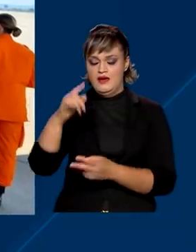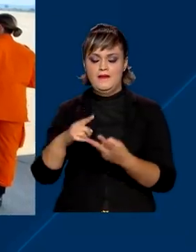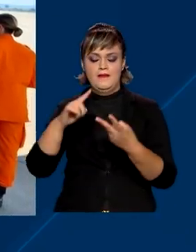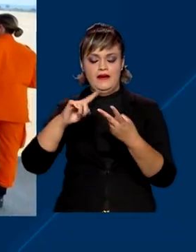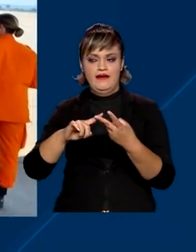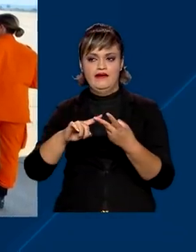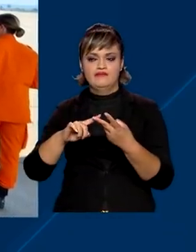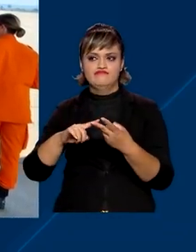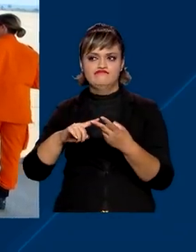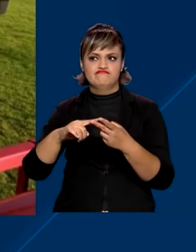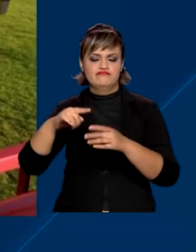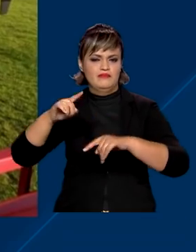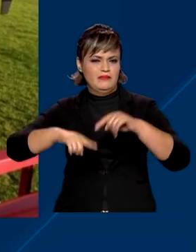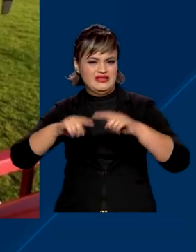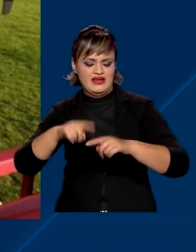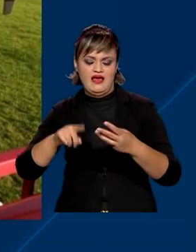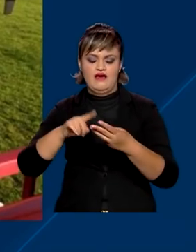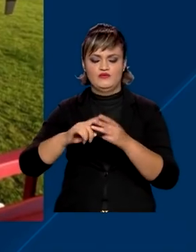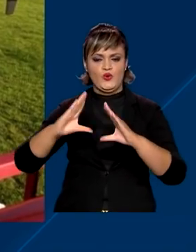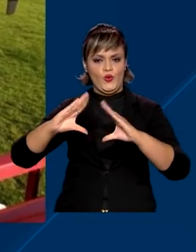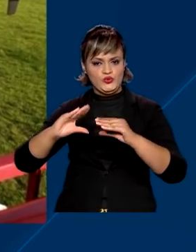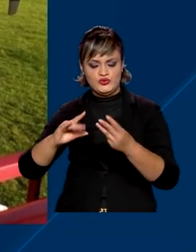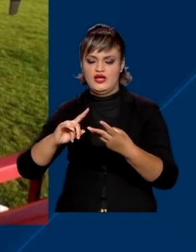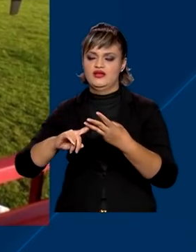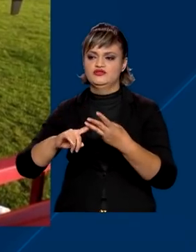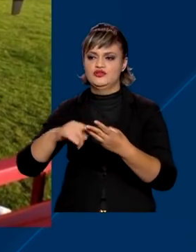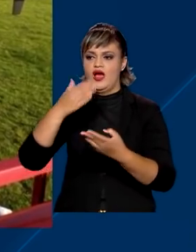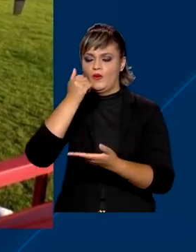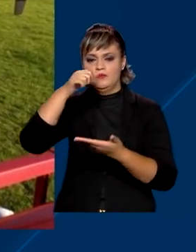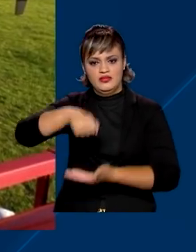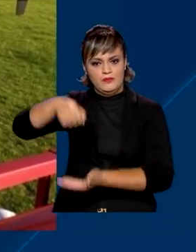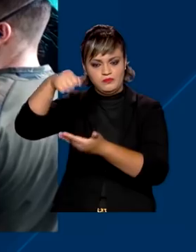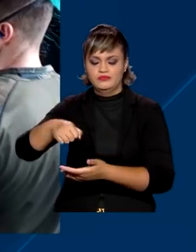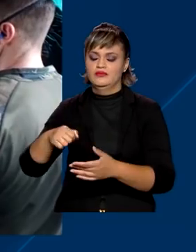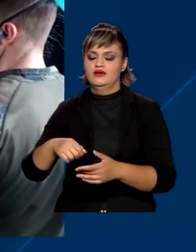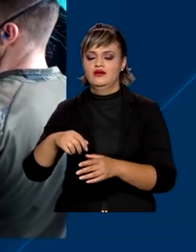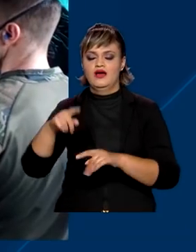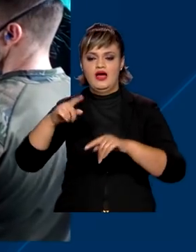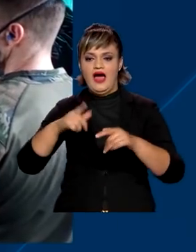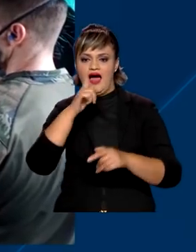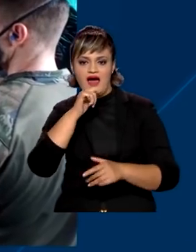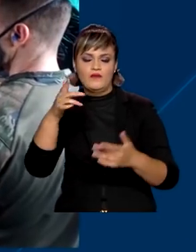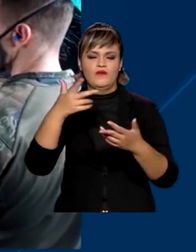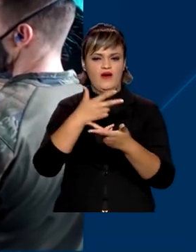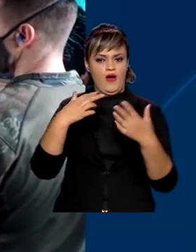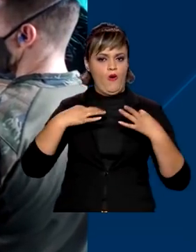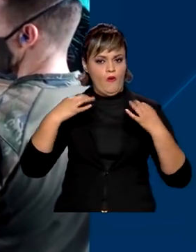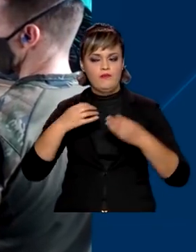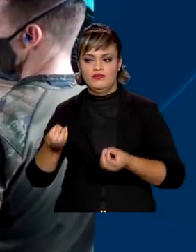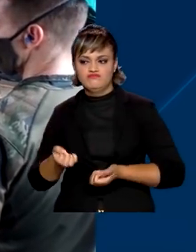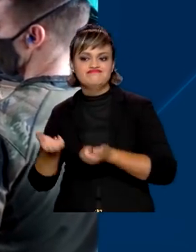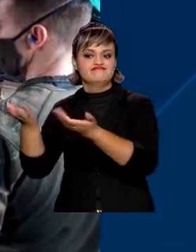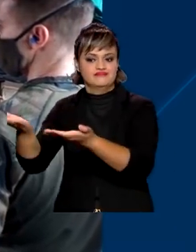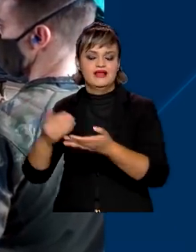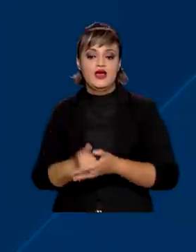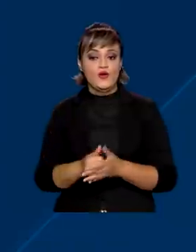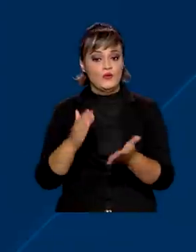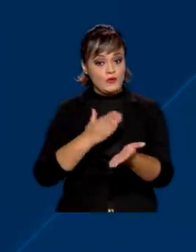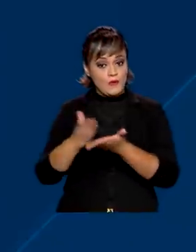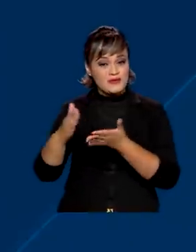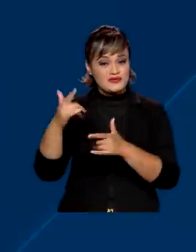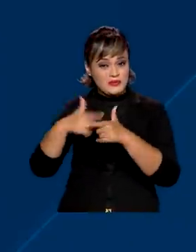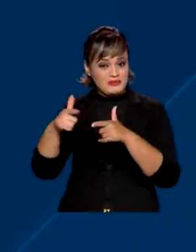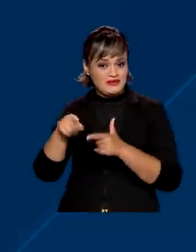equipamentos, colchonetes, cestas básicas, materiais de higiene, roupas e águas. Desde o início da situação de